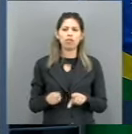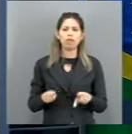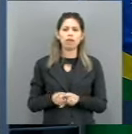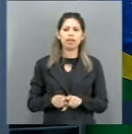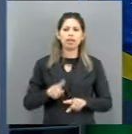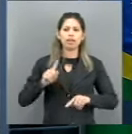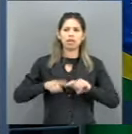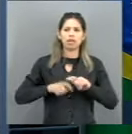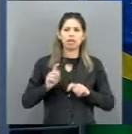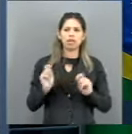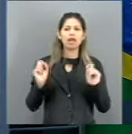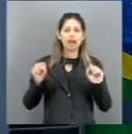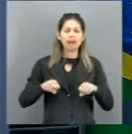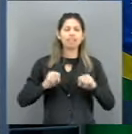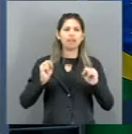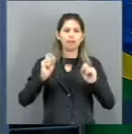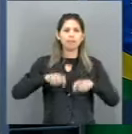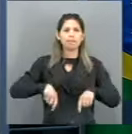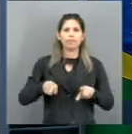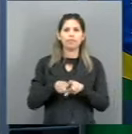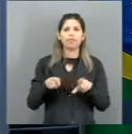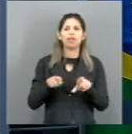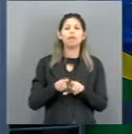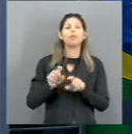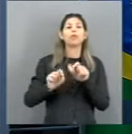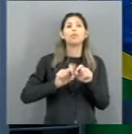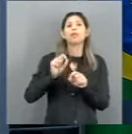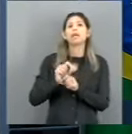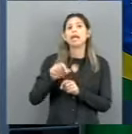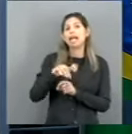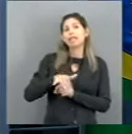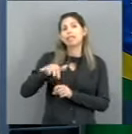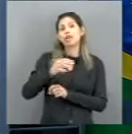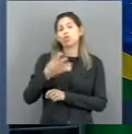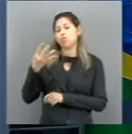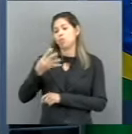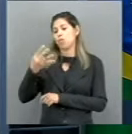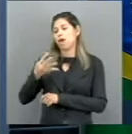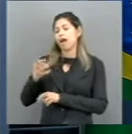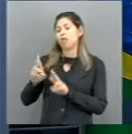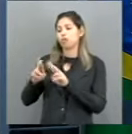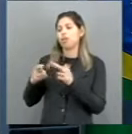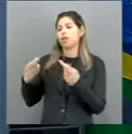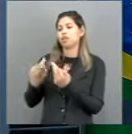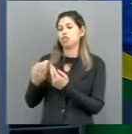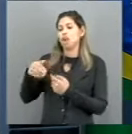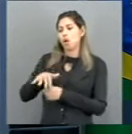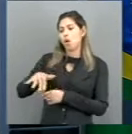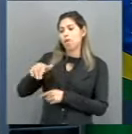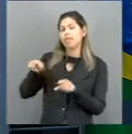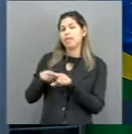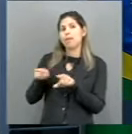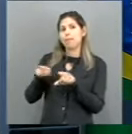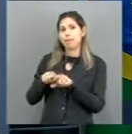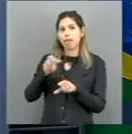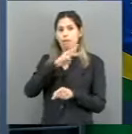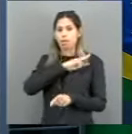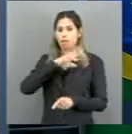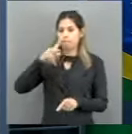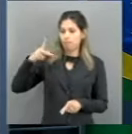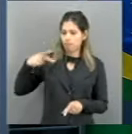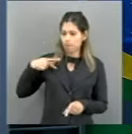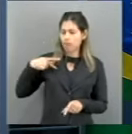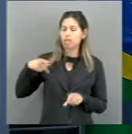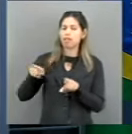representantes do Tribunal Regional do Trabalho da Quarta Região, Ministério Público do Trabalho, Ministério do